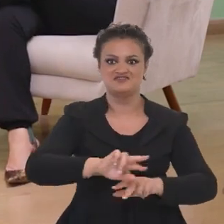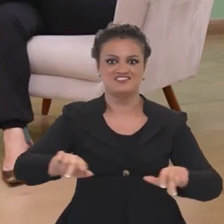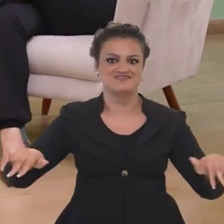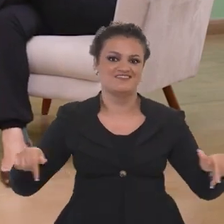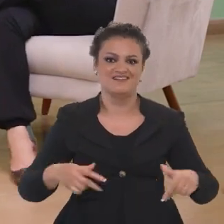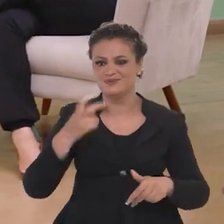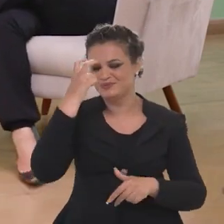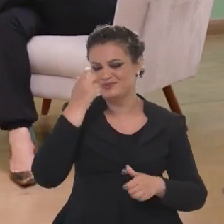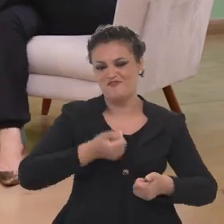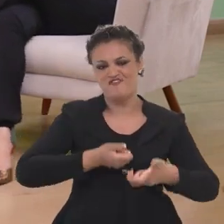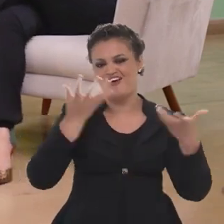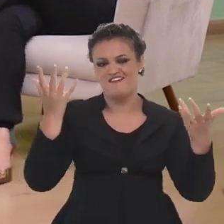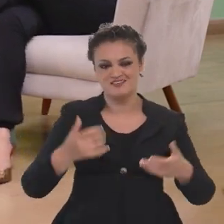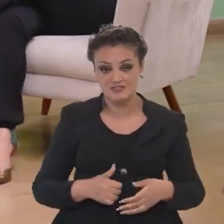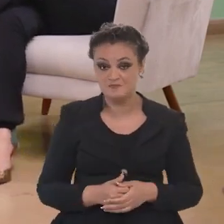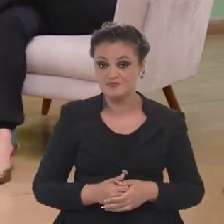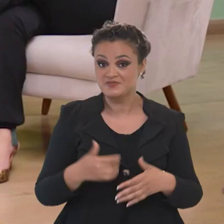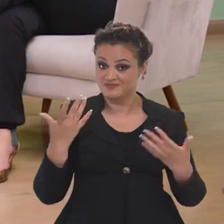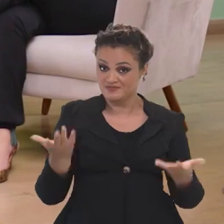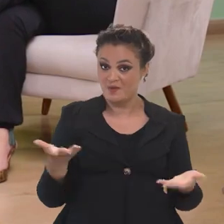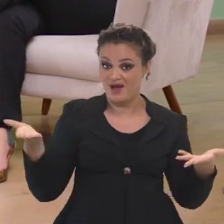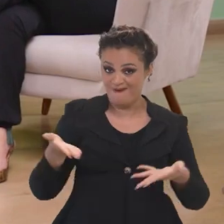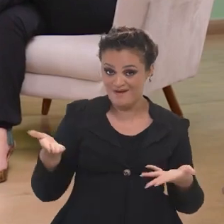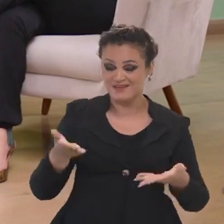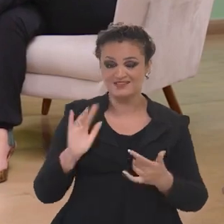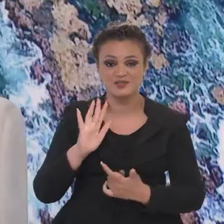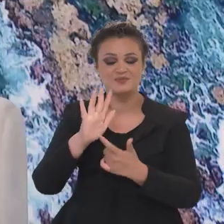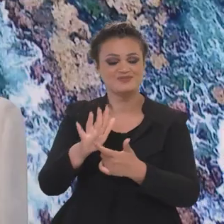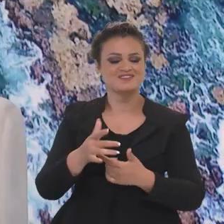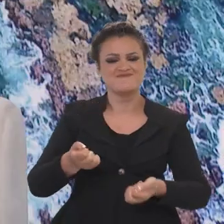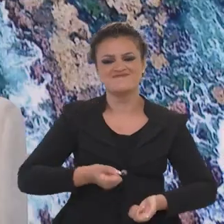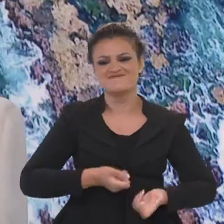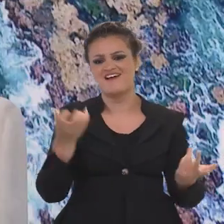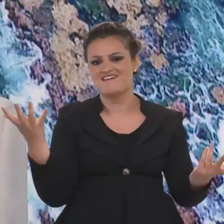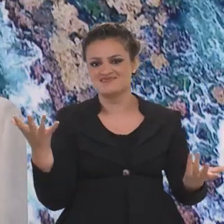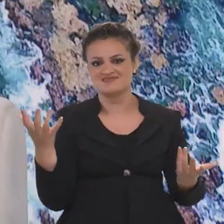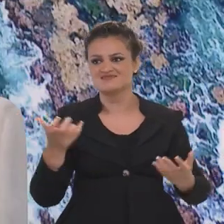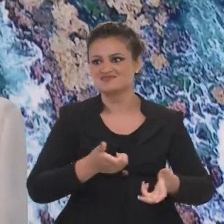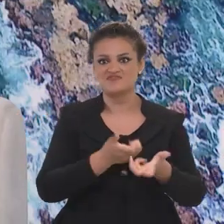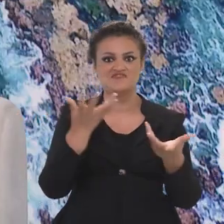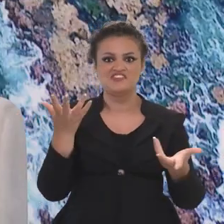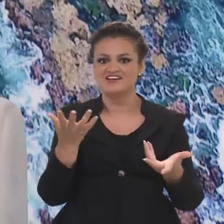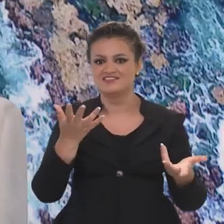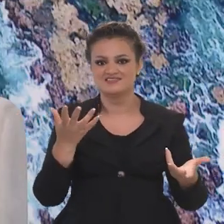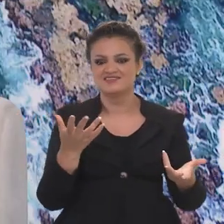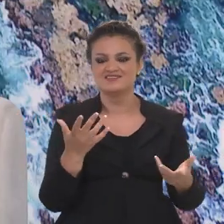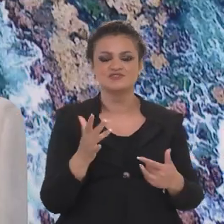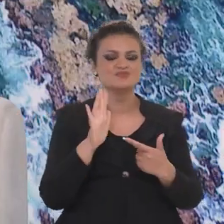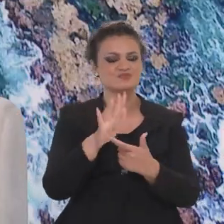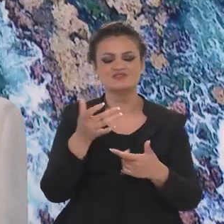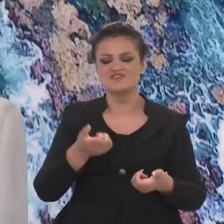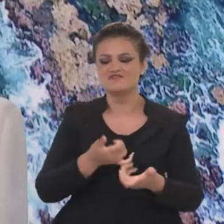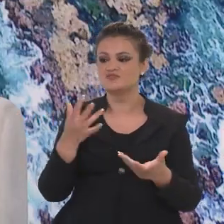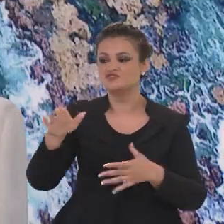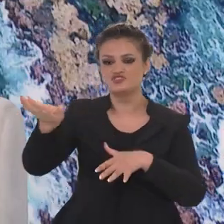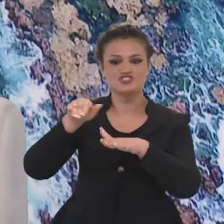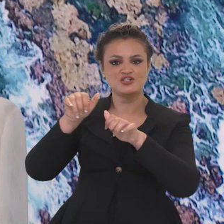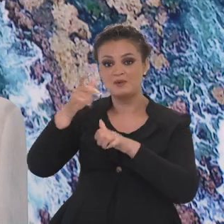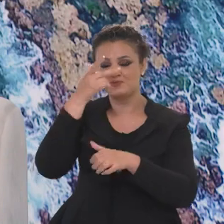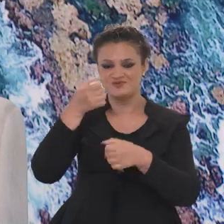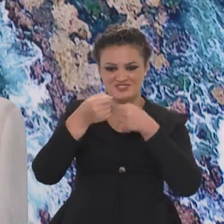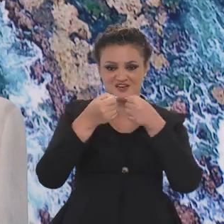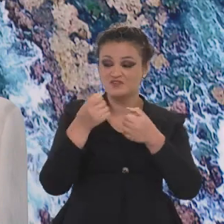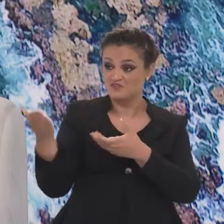diversidade cultural enorme. Então, agora, a gente está trazendo diversos, a gente trouxe